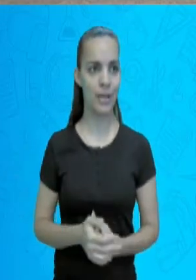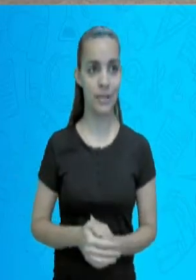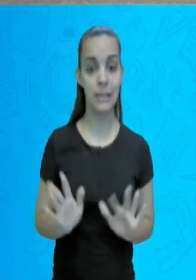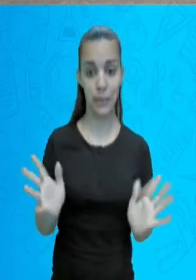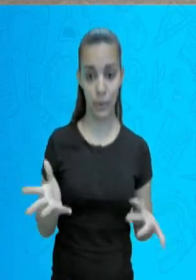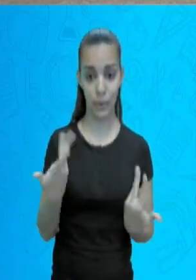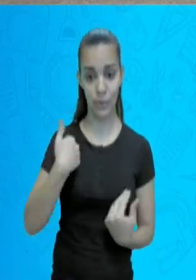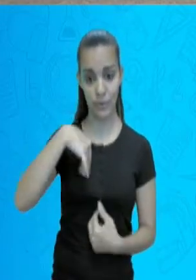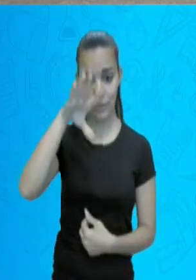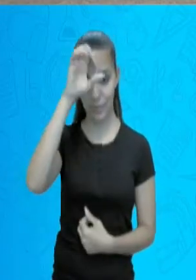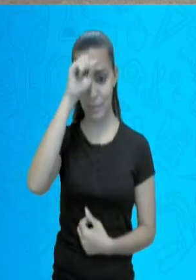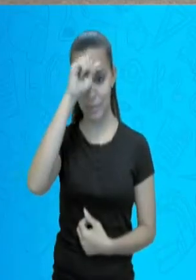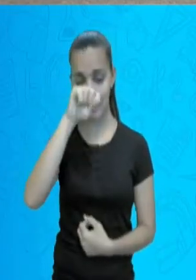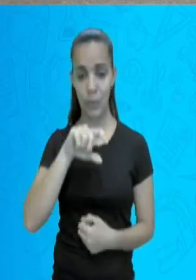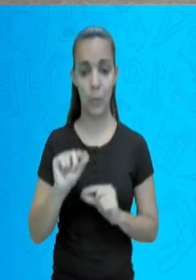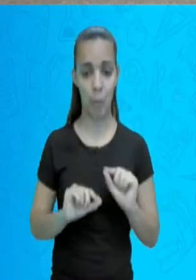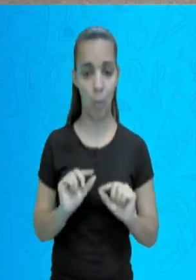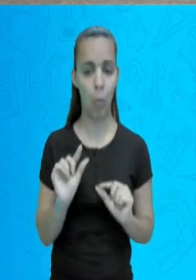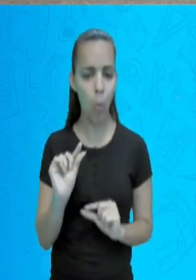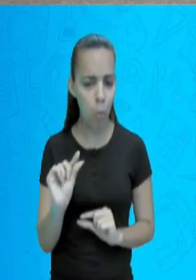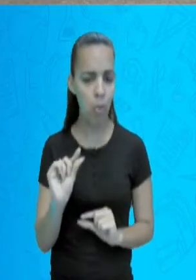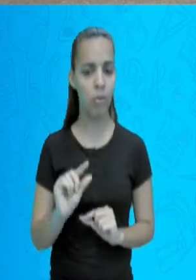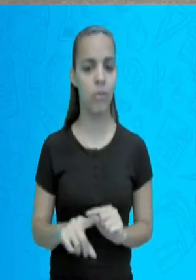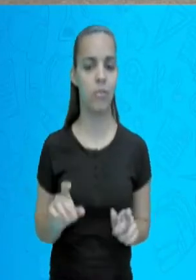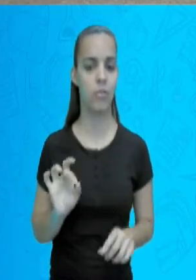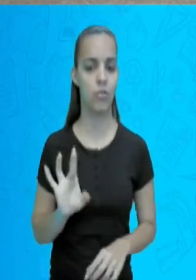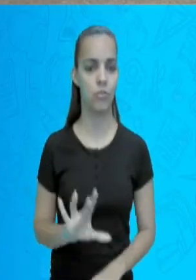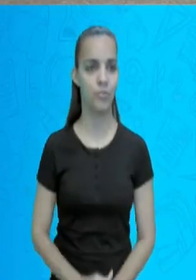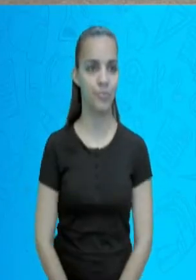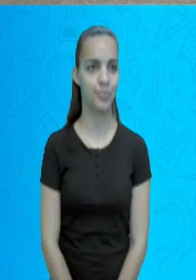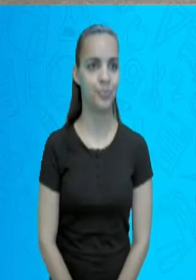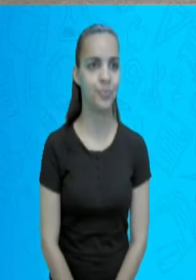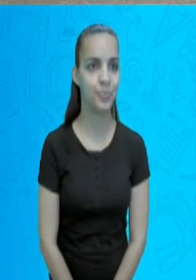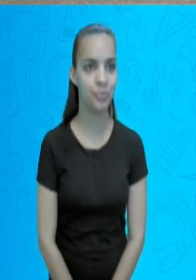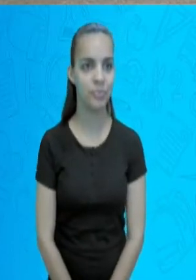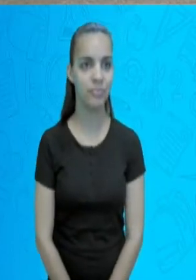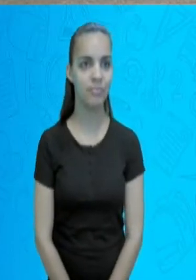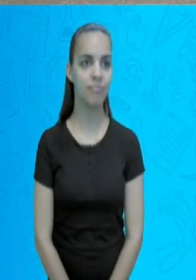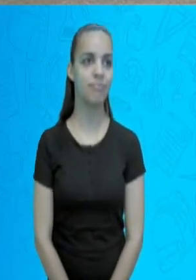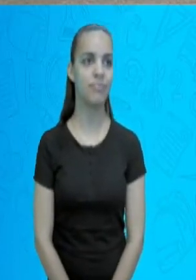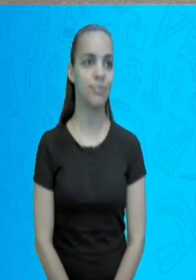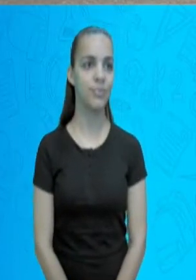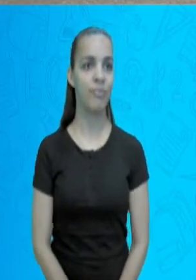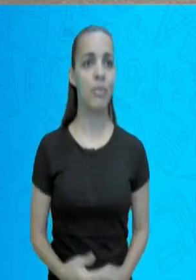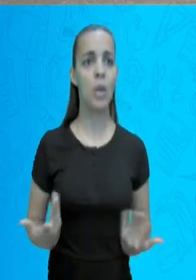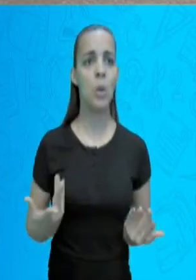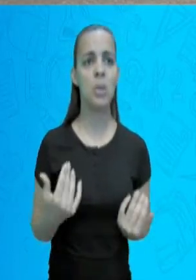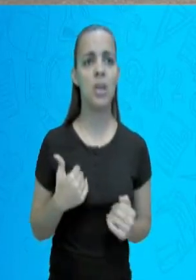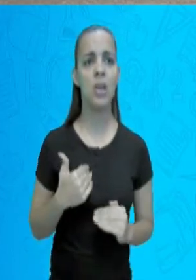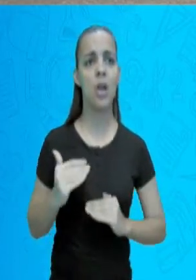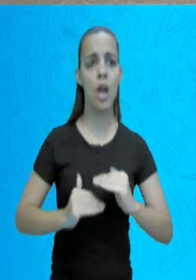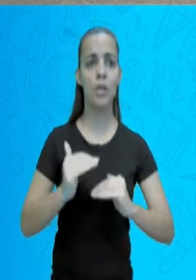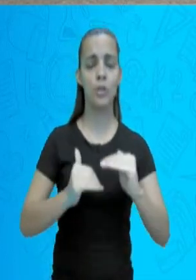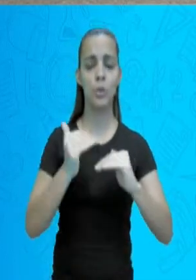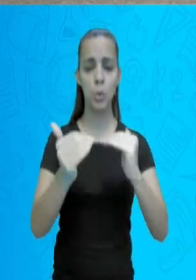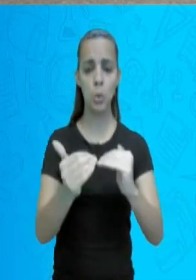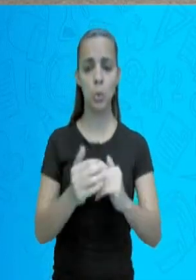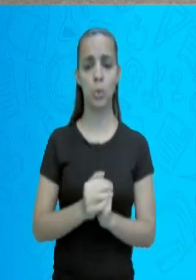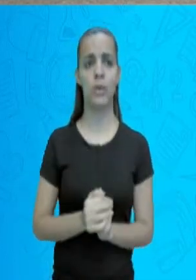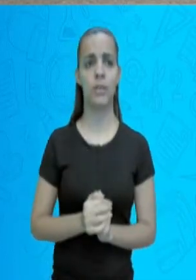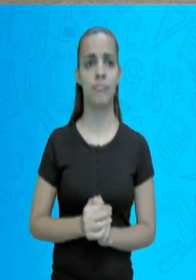estudar um pouquinho agora. Ok? Então vamos lá. A estrutura etária de uma